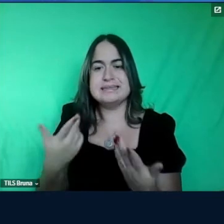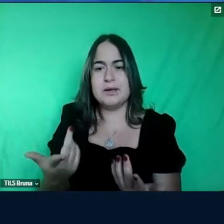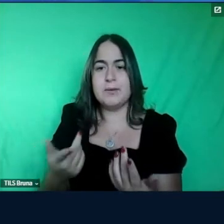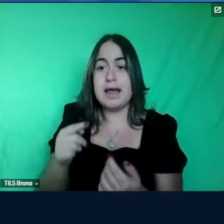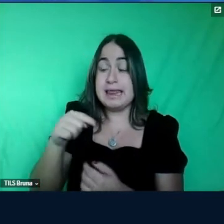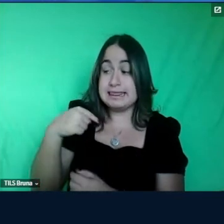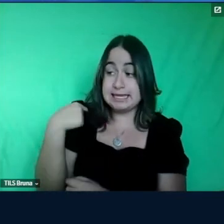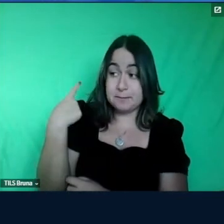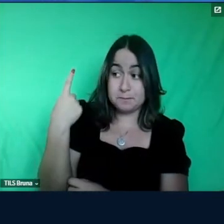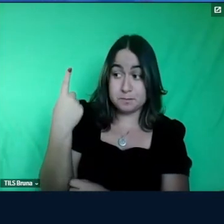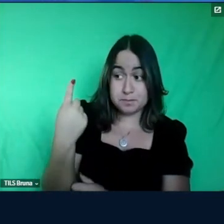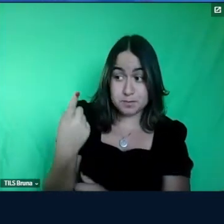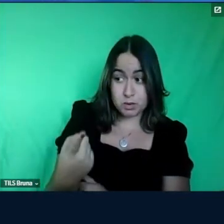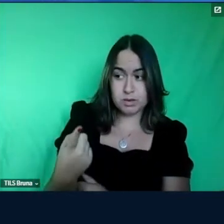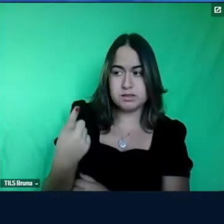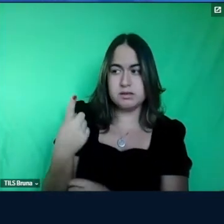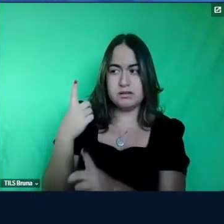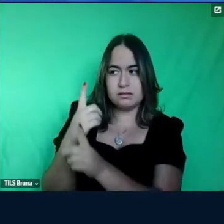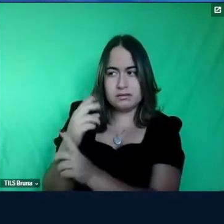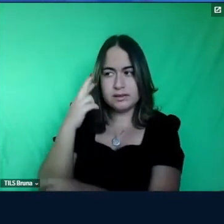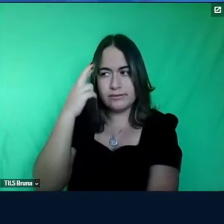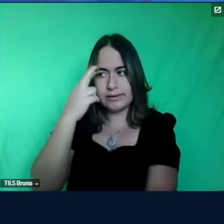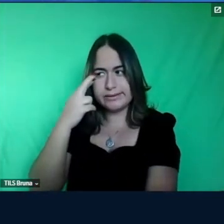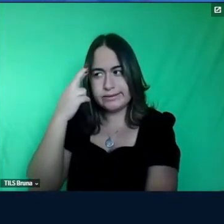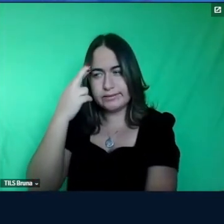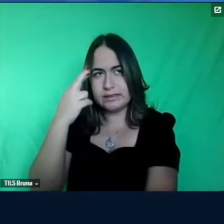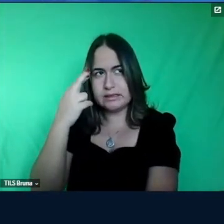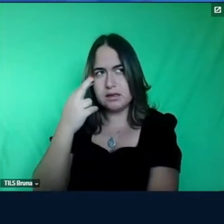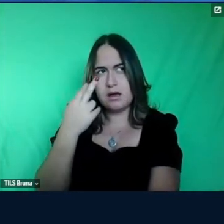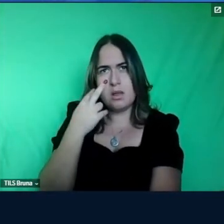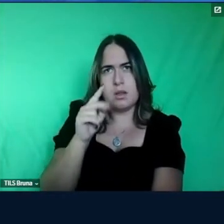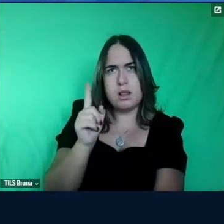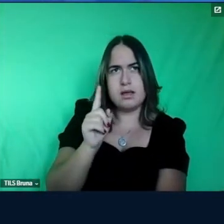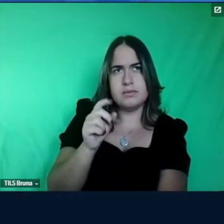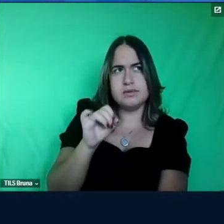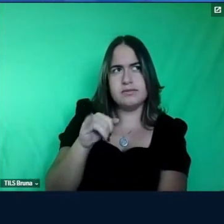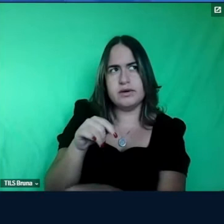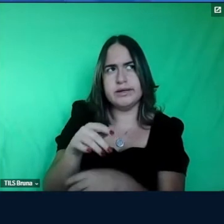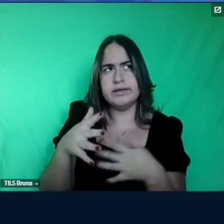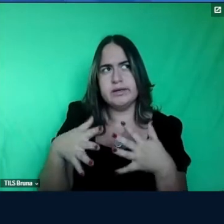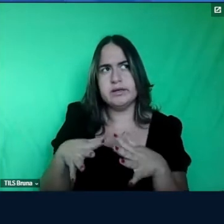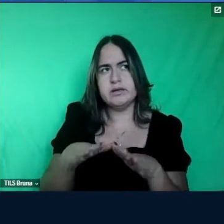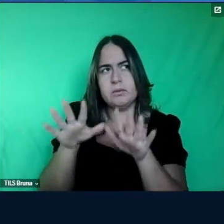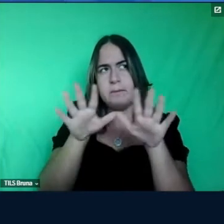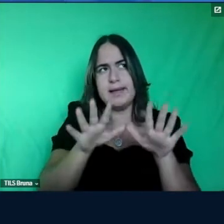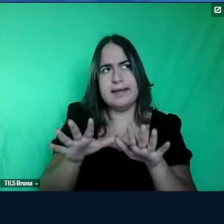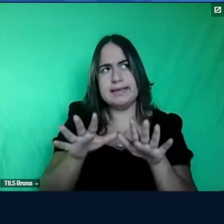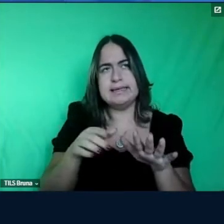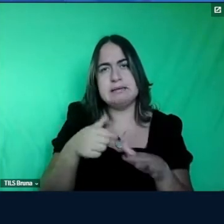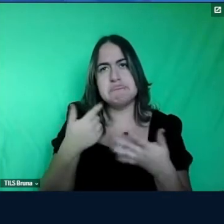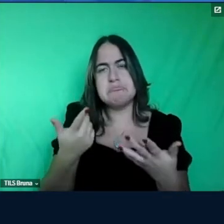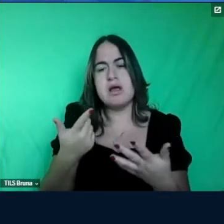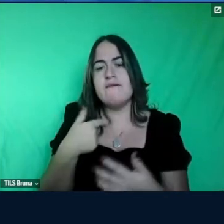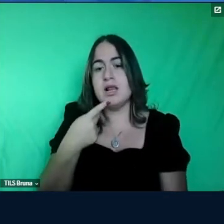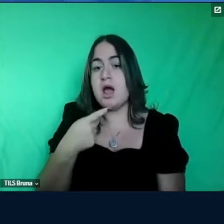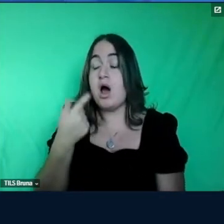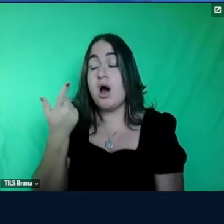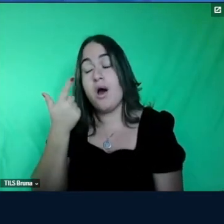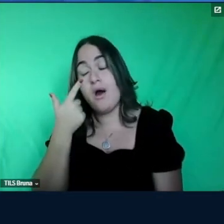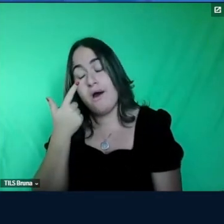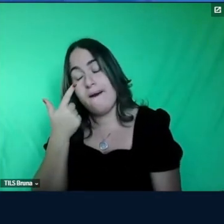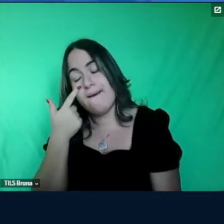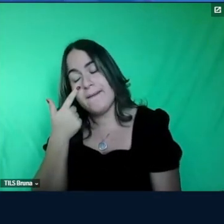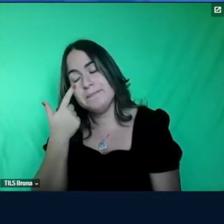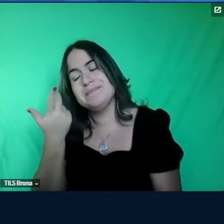encontro reflexivo eu não lembro se foi o quarto encontro que eu falei para ela oh Amanda agora eu vou te deixar